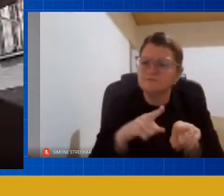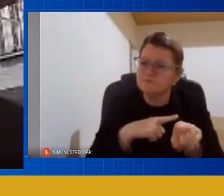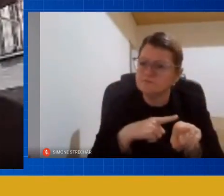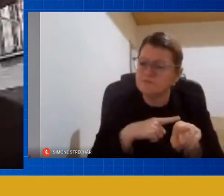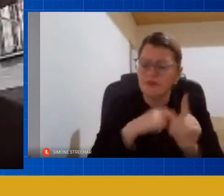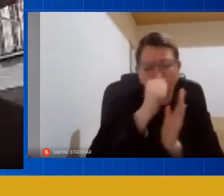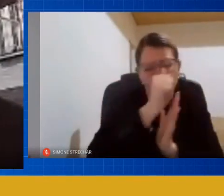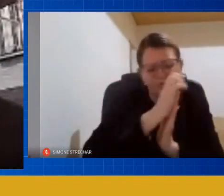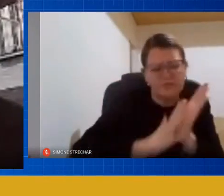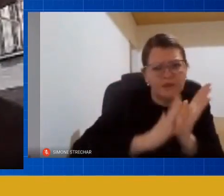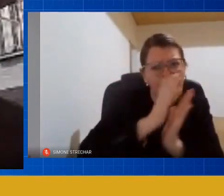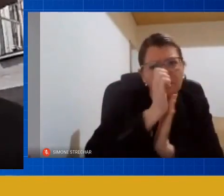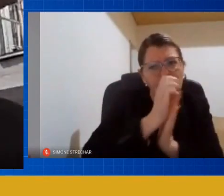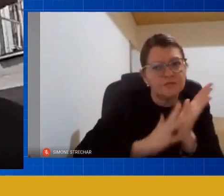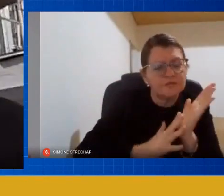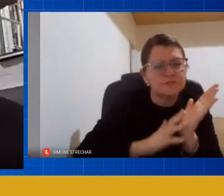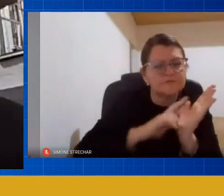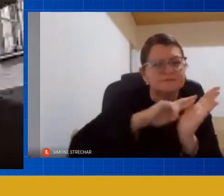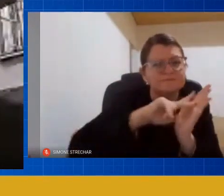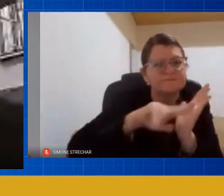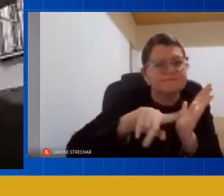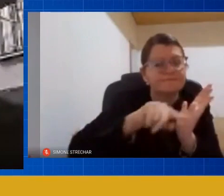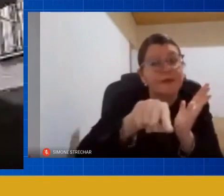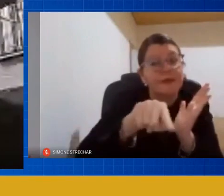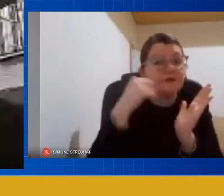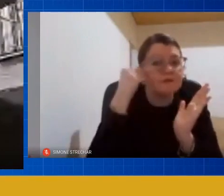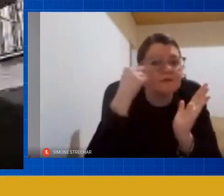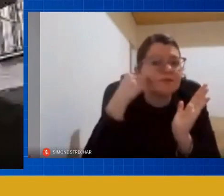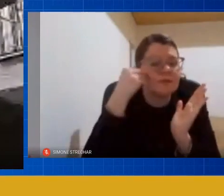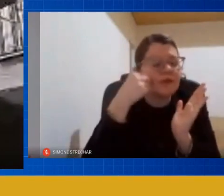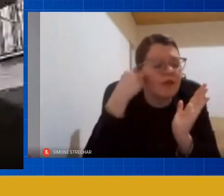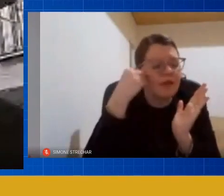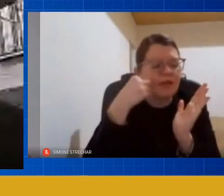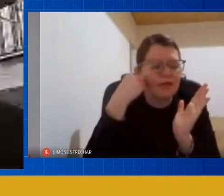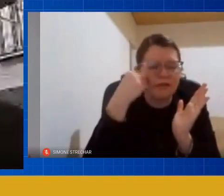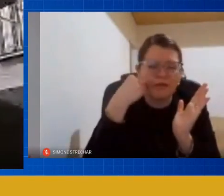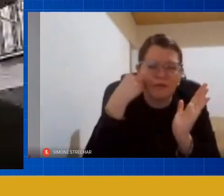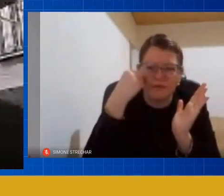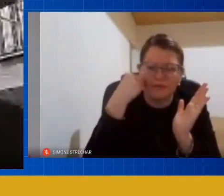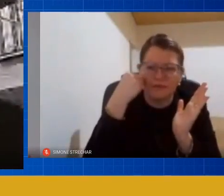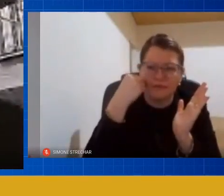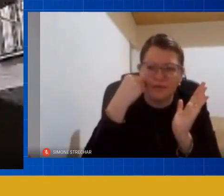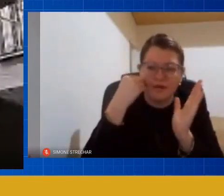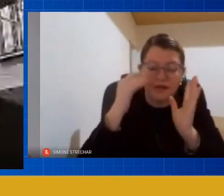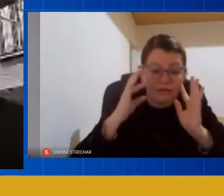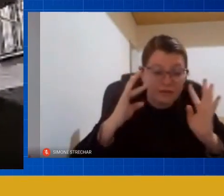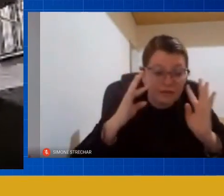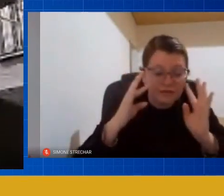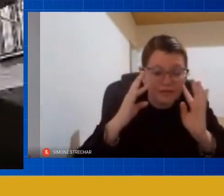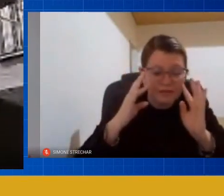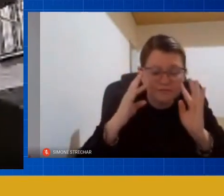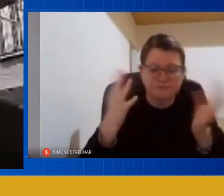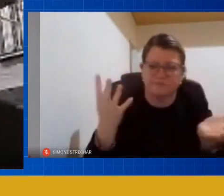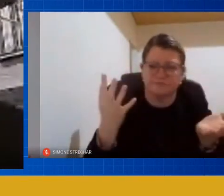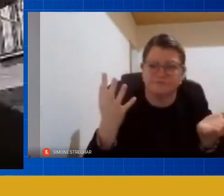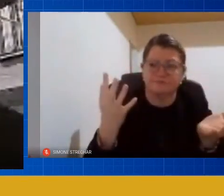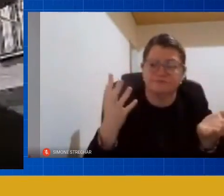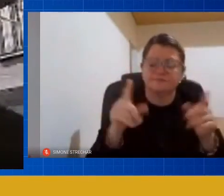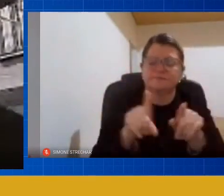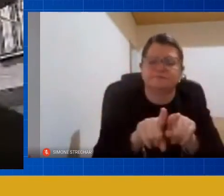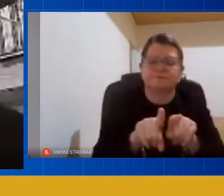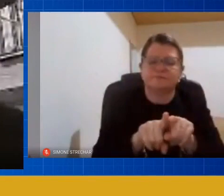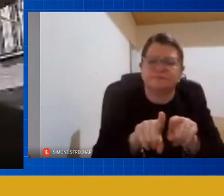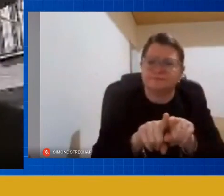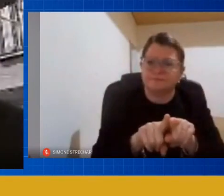e permitia que a criança de certa forma vivenciasse as suas experiências ele se concentrasse mobilizasse a sua